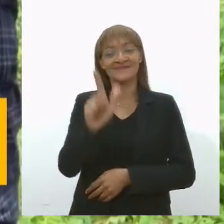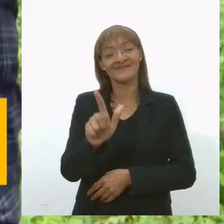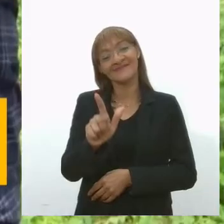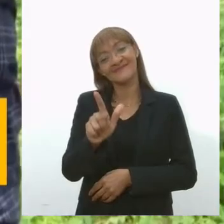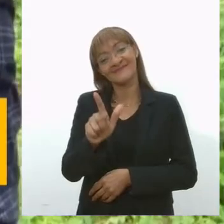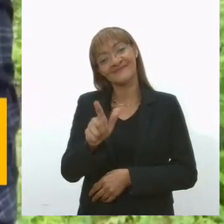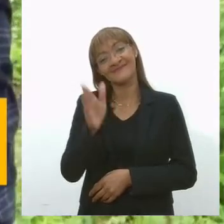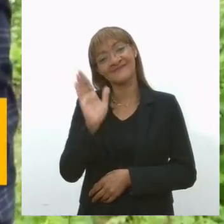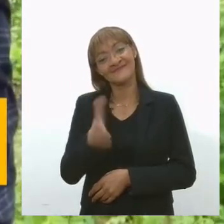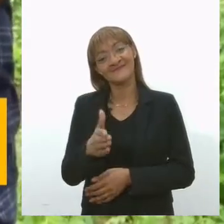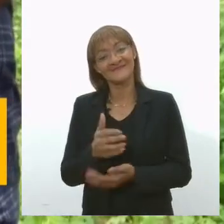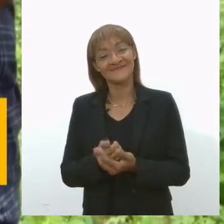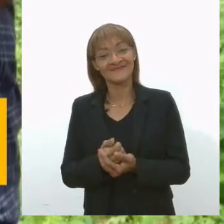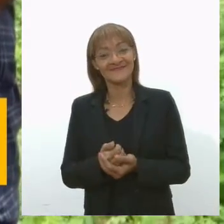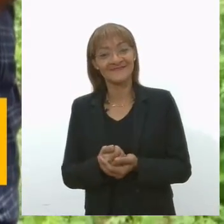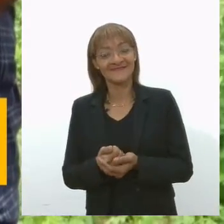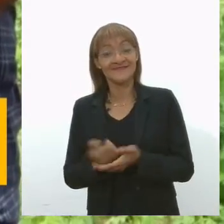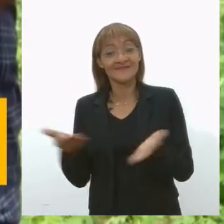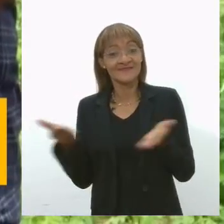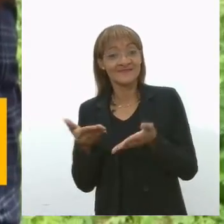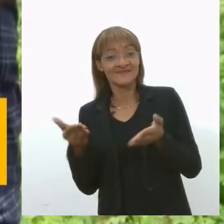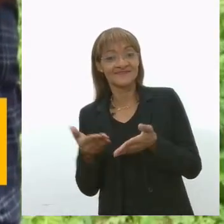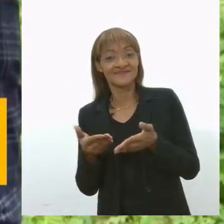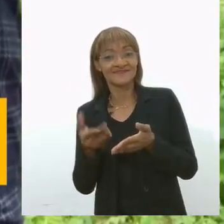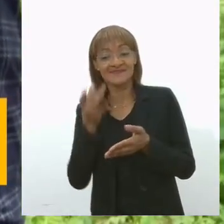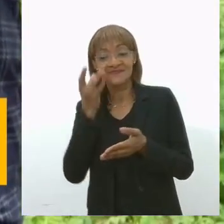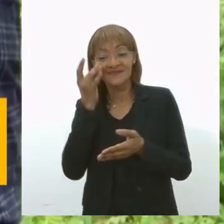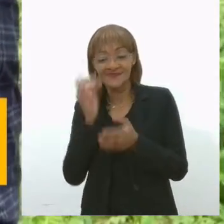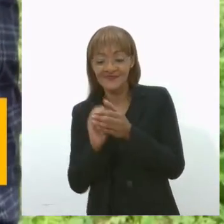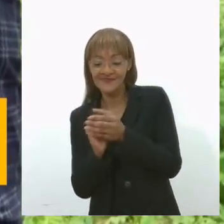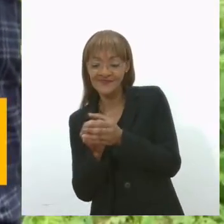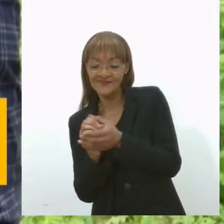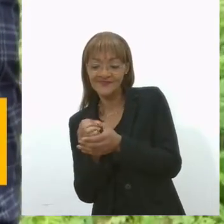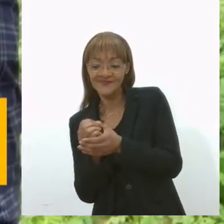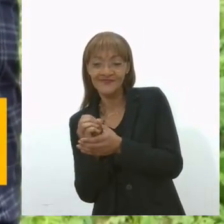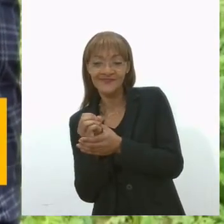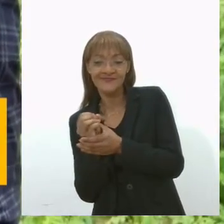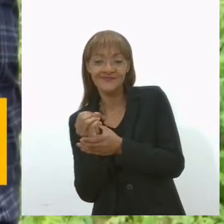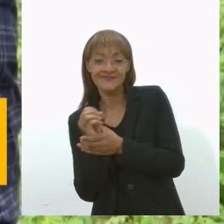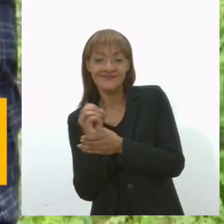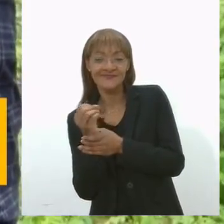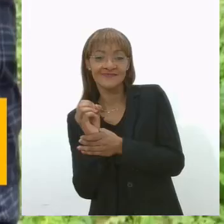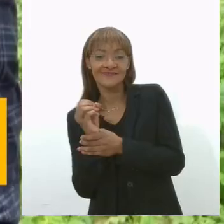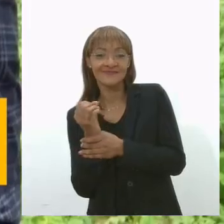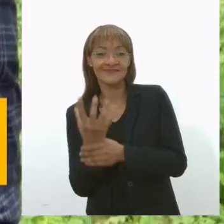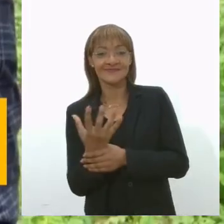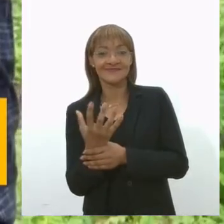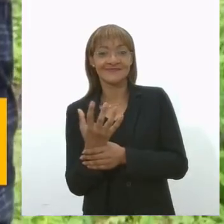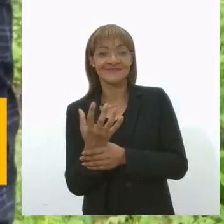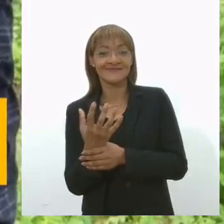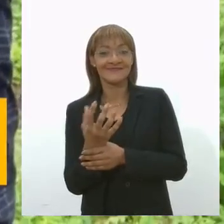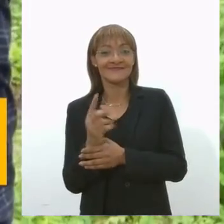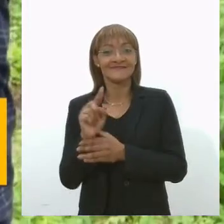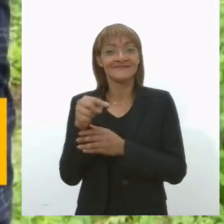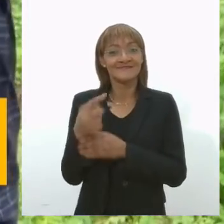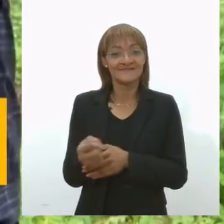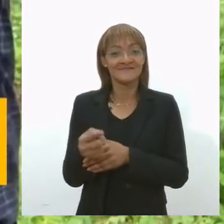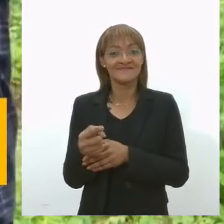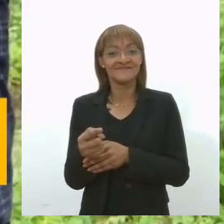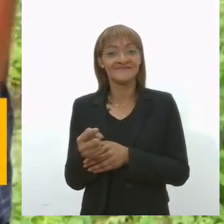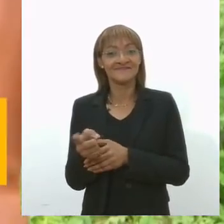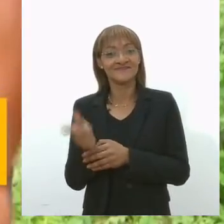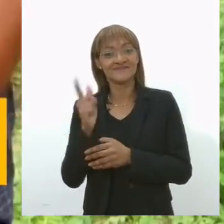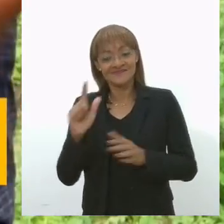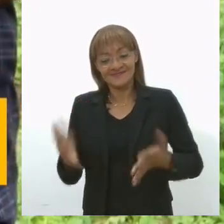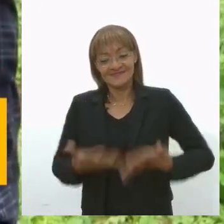acompanhando o processo, que é o nascer dele, desenvolver. E depois o lucro que ele me deu no final. Foi o que incentivou